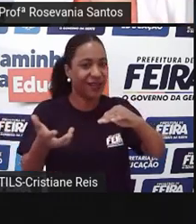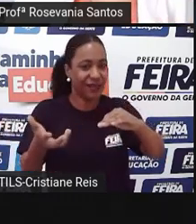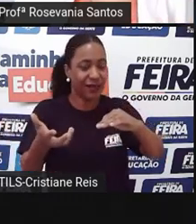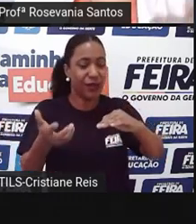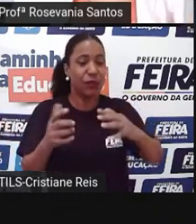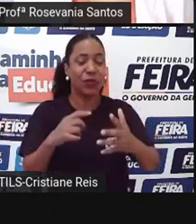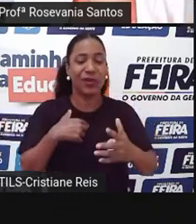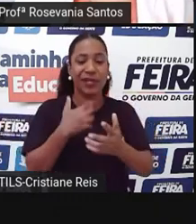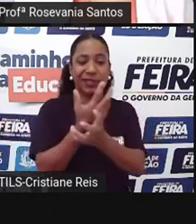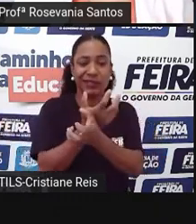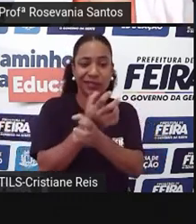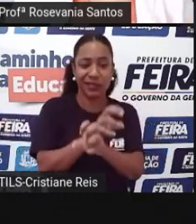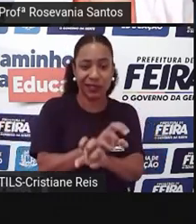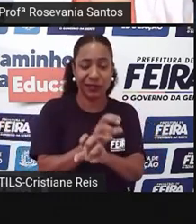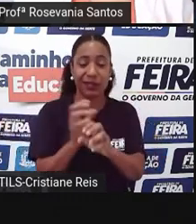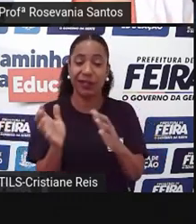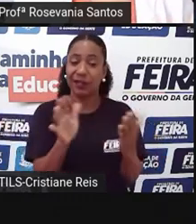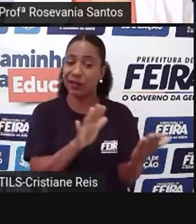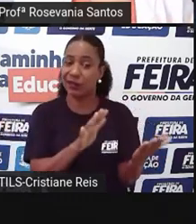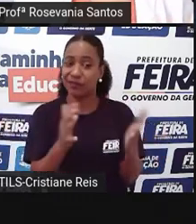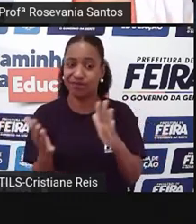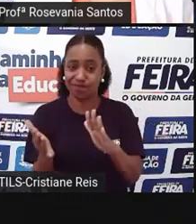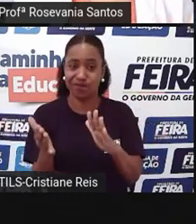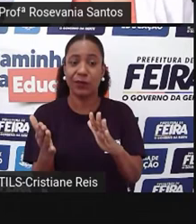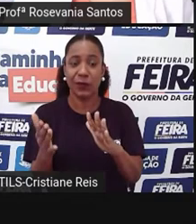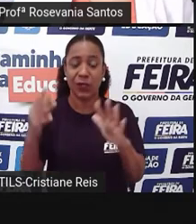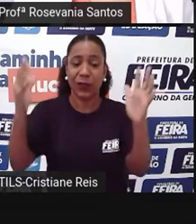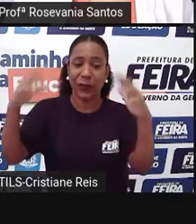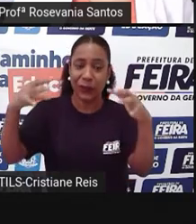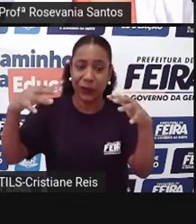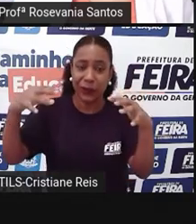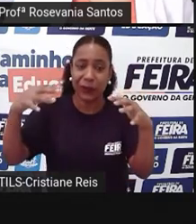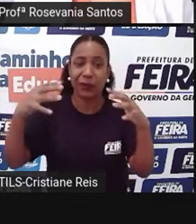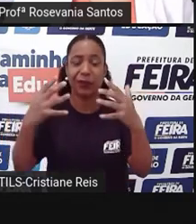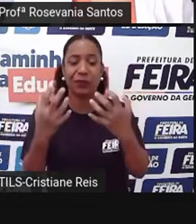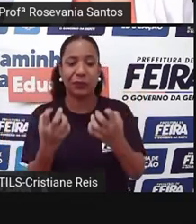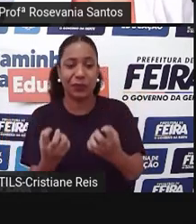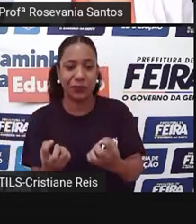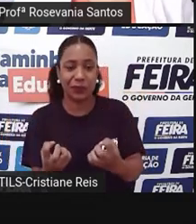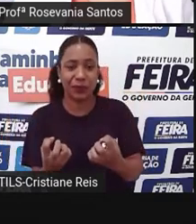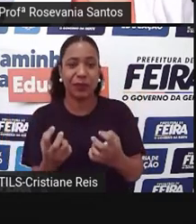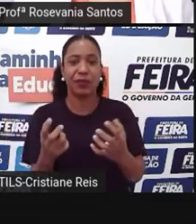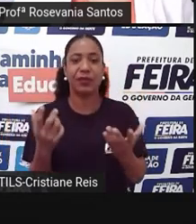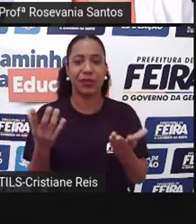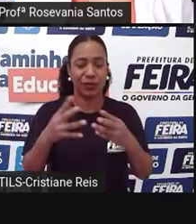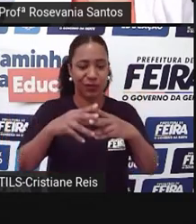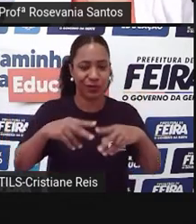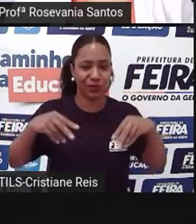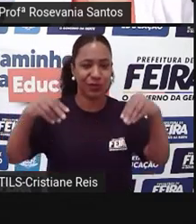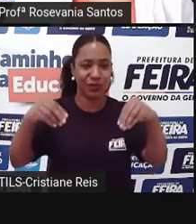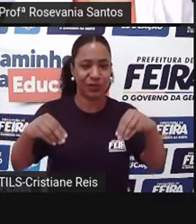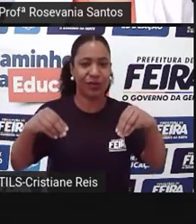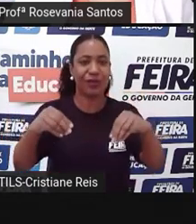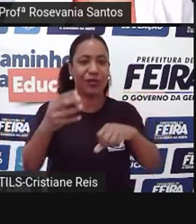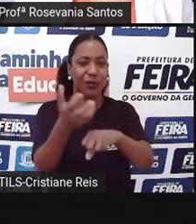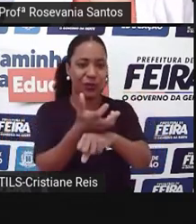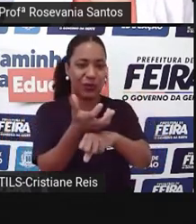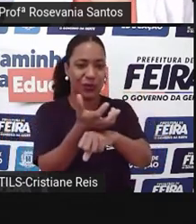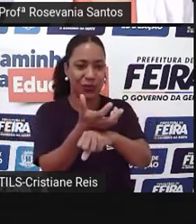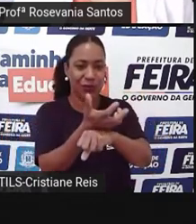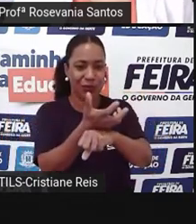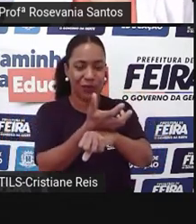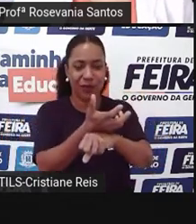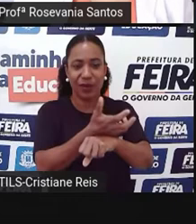entre áreas úmidas e áreas secas, você percebe que o solo, ele já tem uma proteção ao contrário da área da Caatinga.